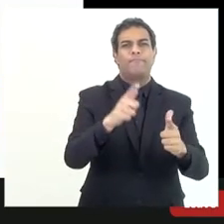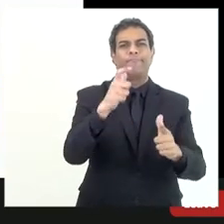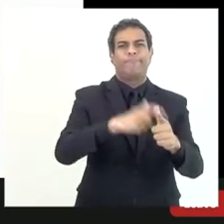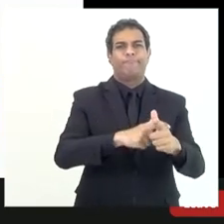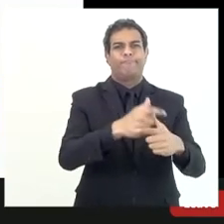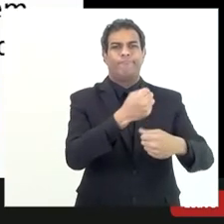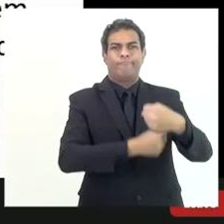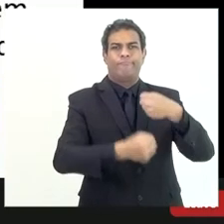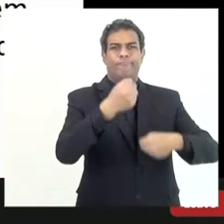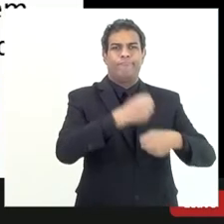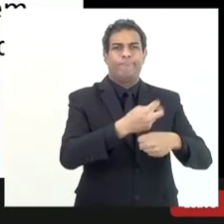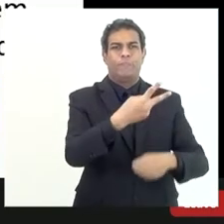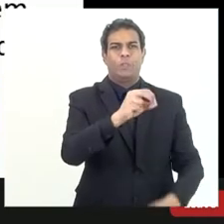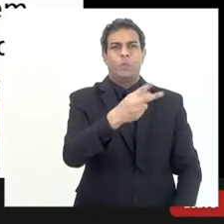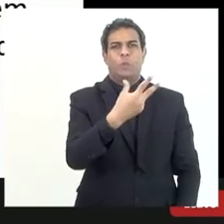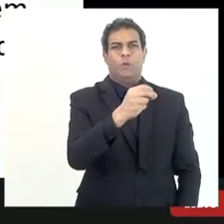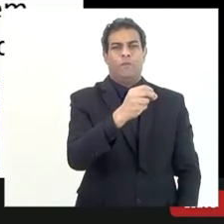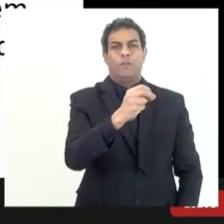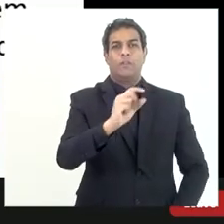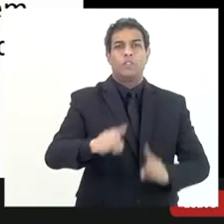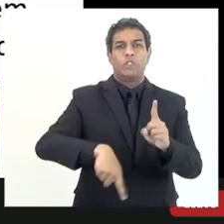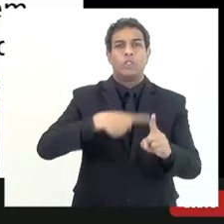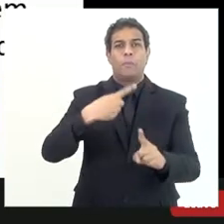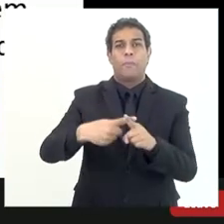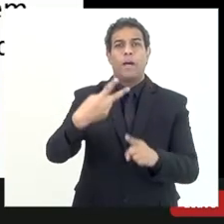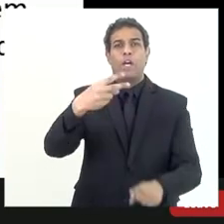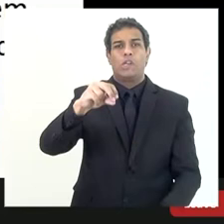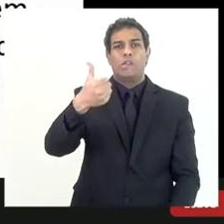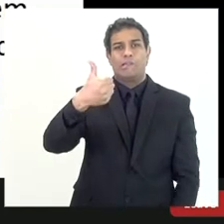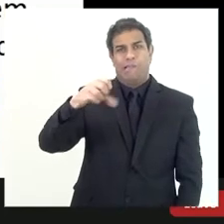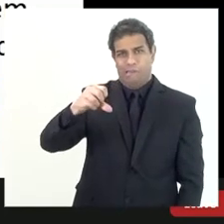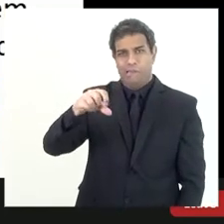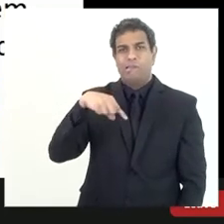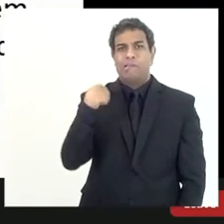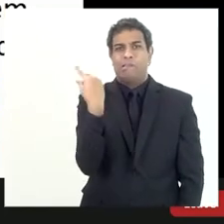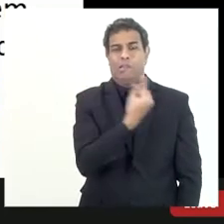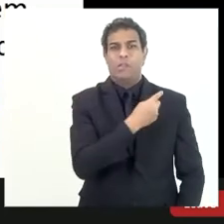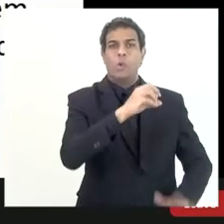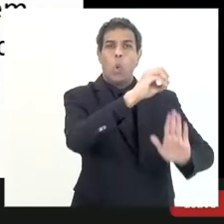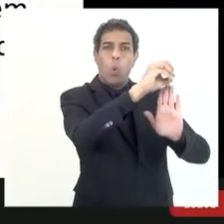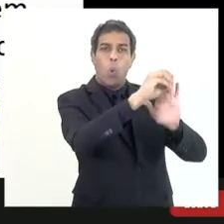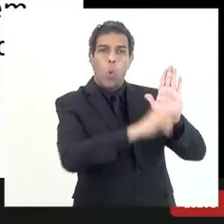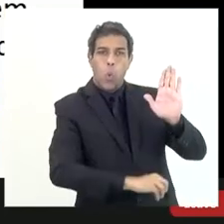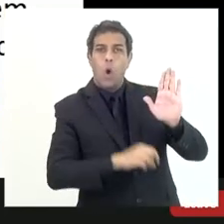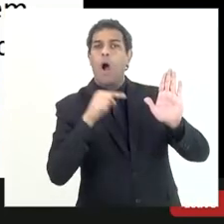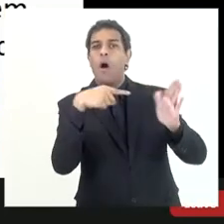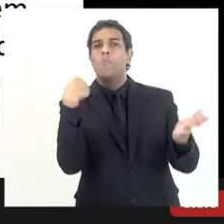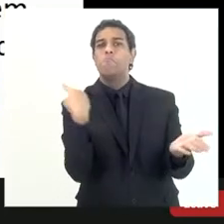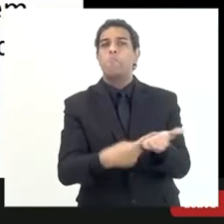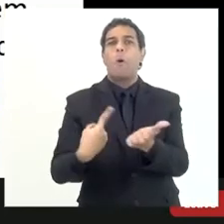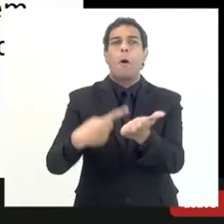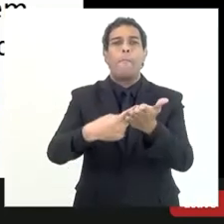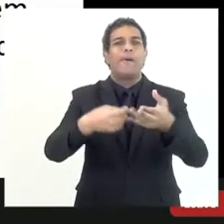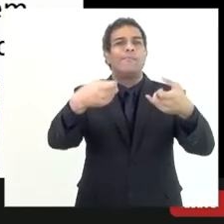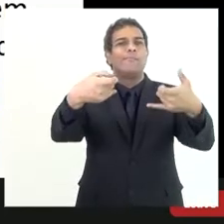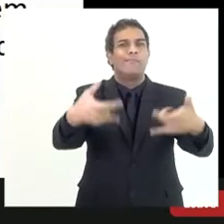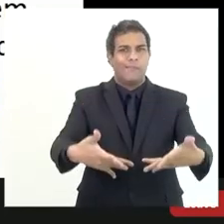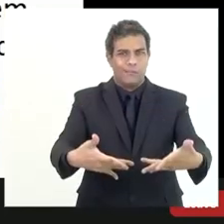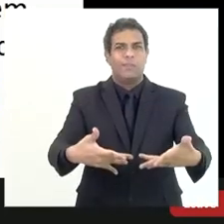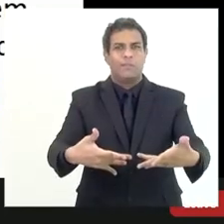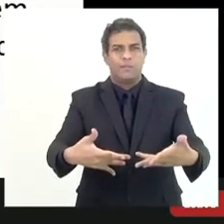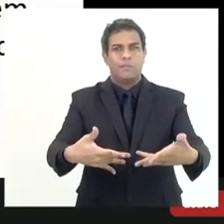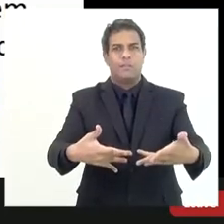2020 e 19 né esse aqui foi o físico a gente recebeu a convocação e que fala exatamente da